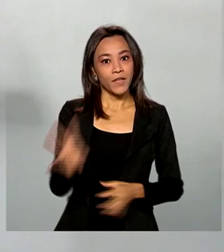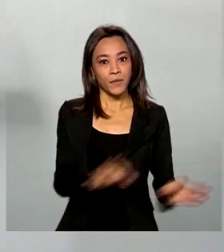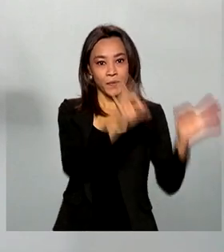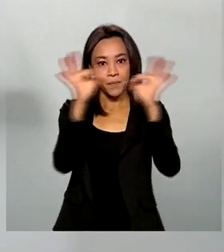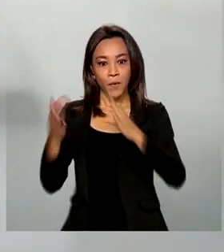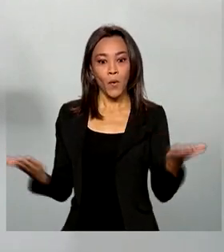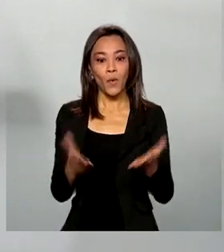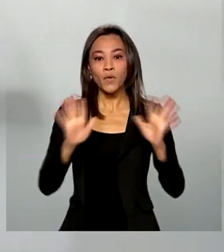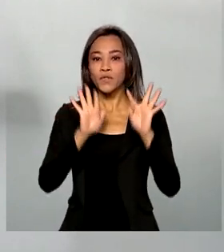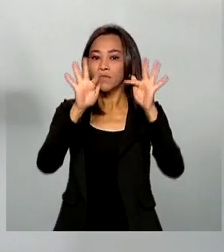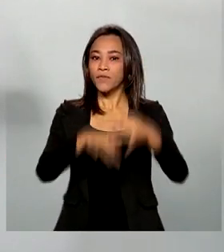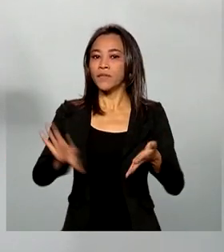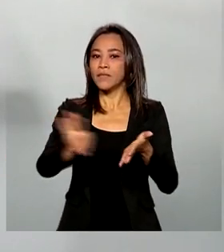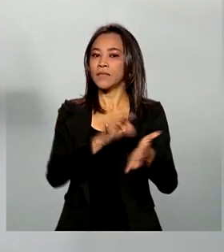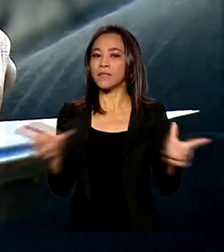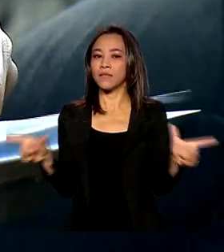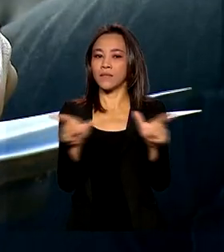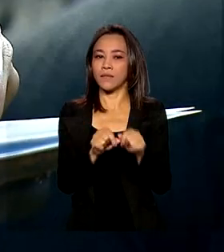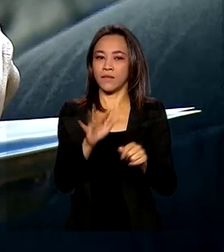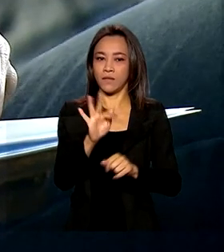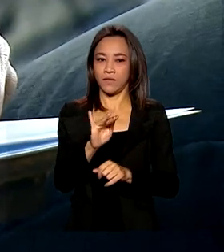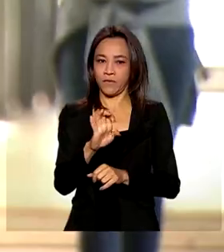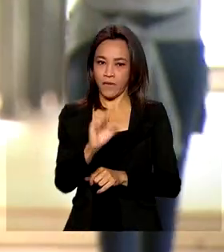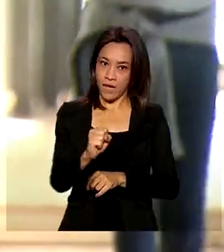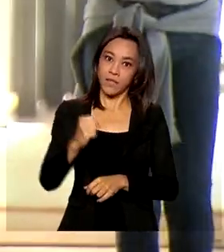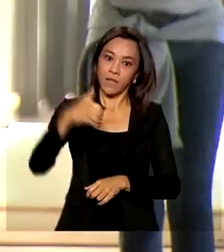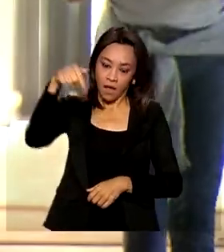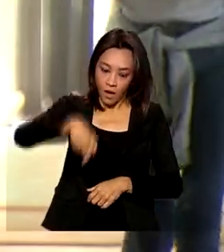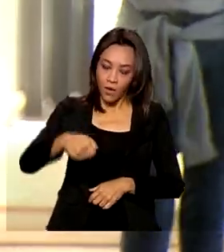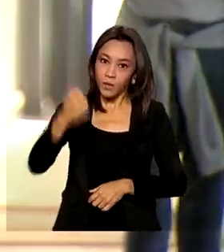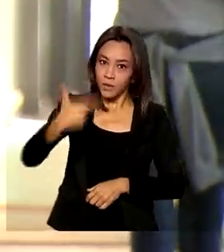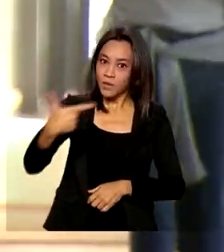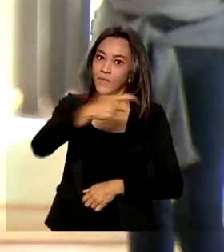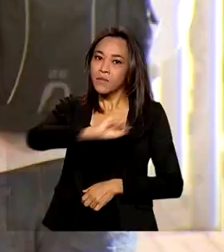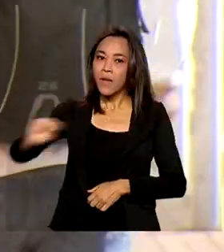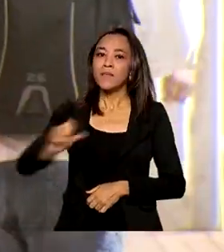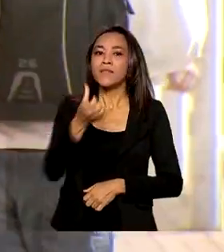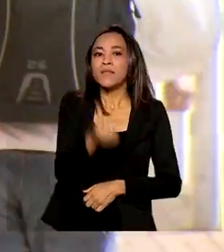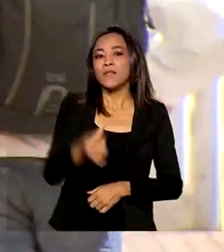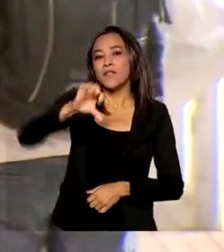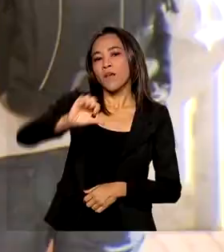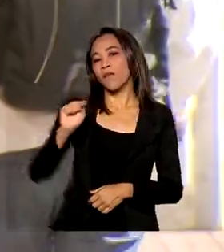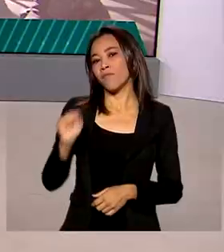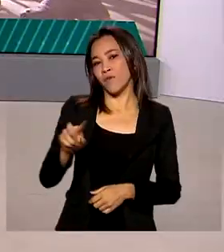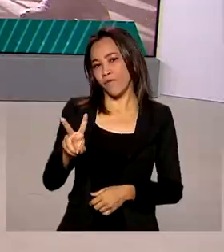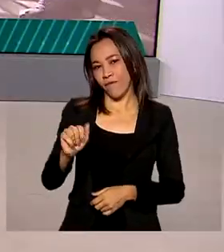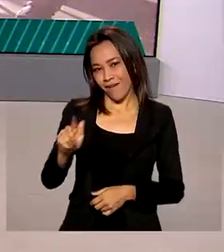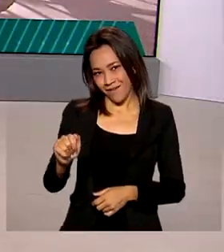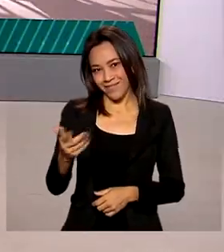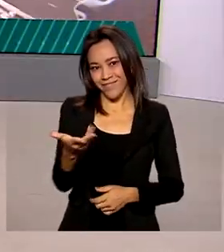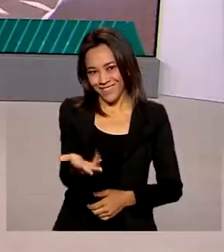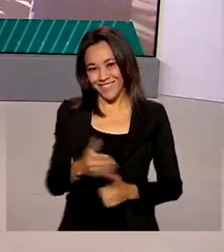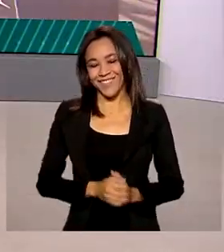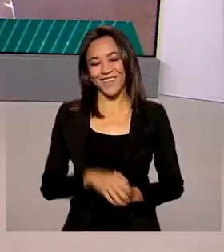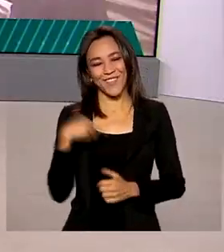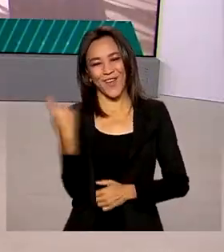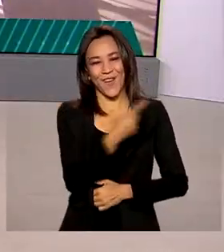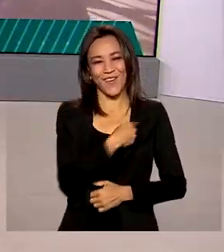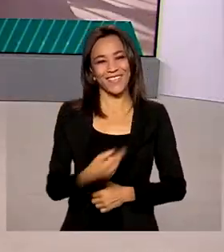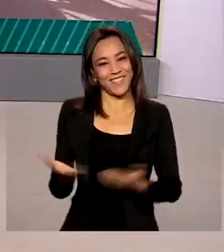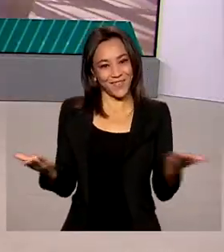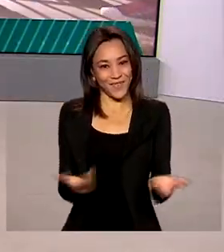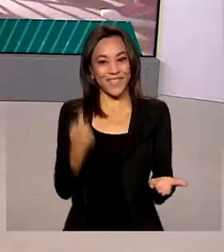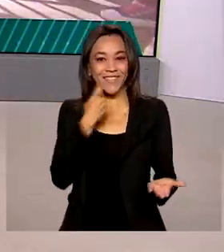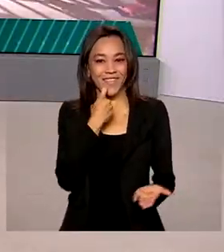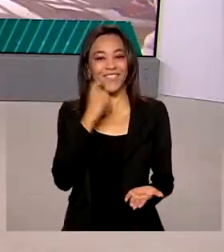hoje as inscrições para o FIES. Só agora no segundo semestre são 69 mil vagas. O Brasil em dia desta